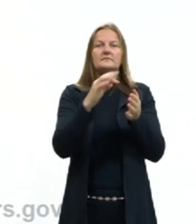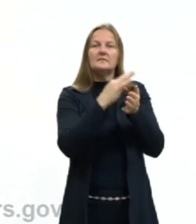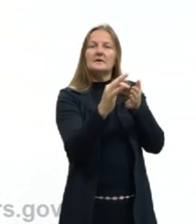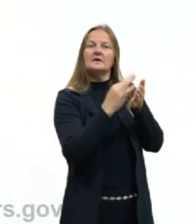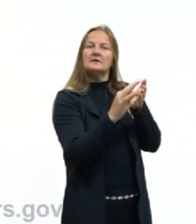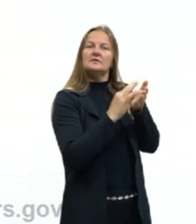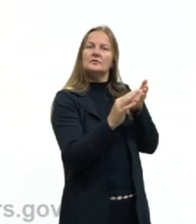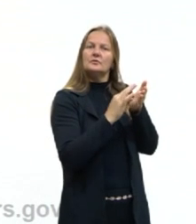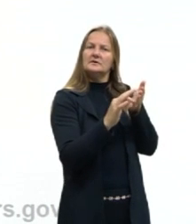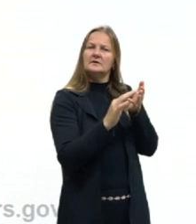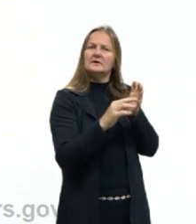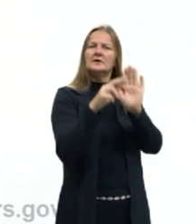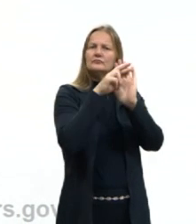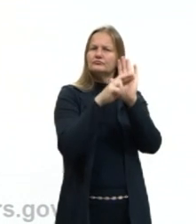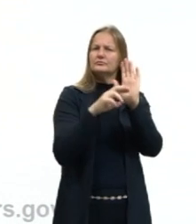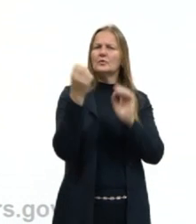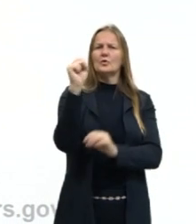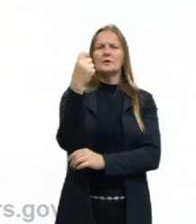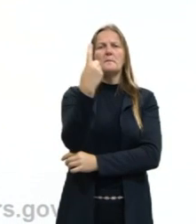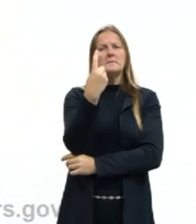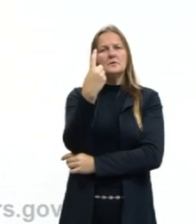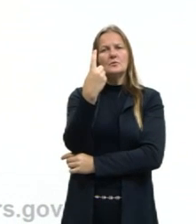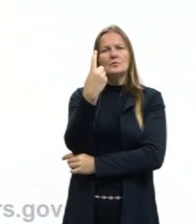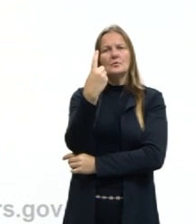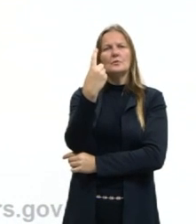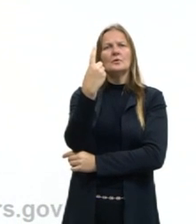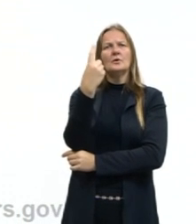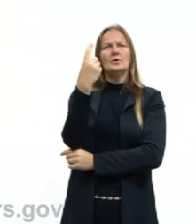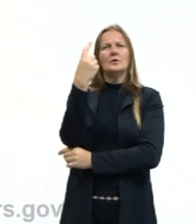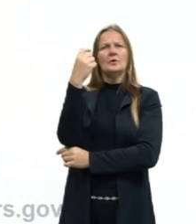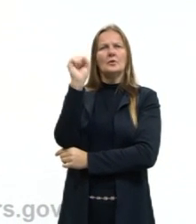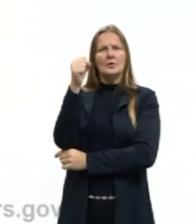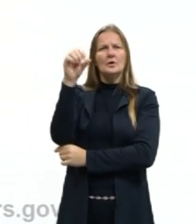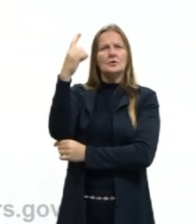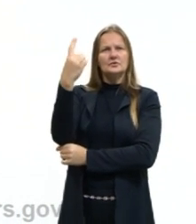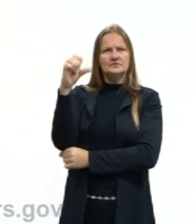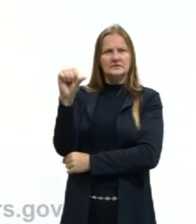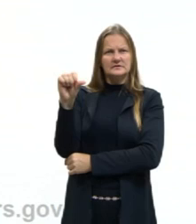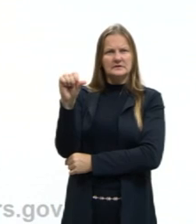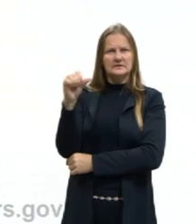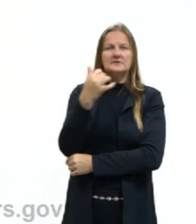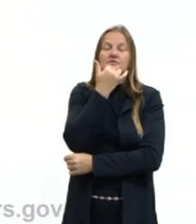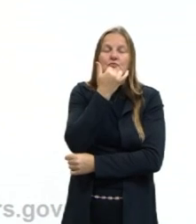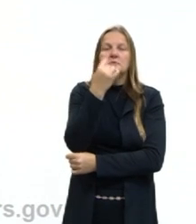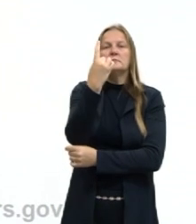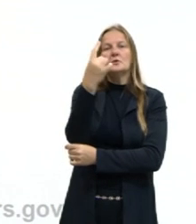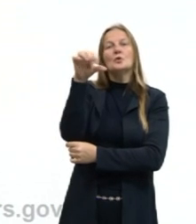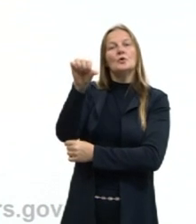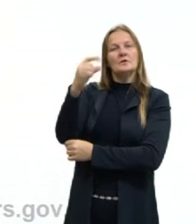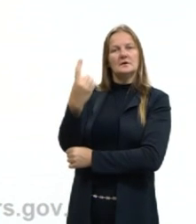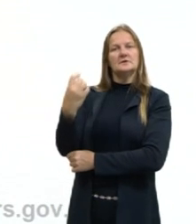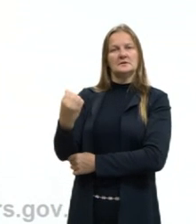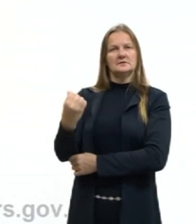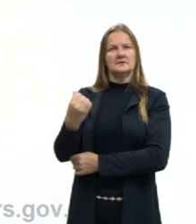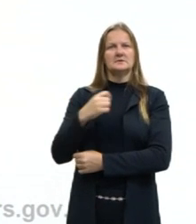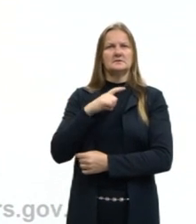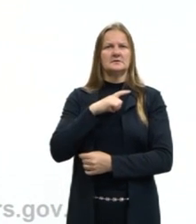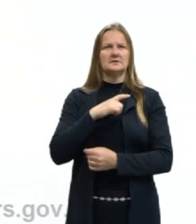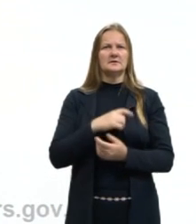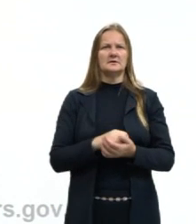octeto. Lá em 1916, o Lyons e o Kossel, não sei se pronuncia assim certo o nome deles, mas